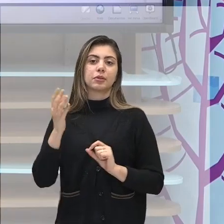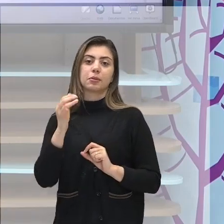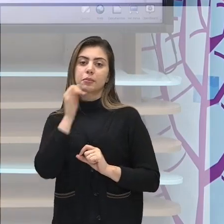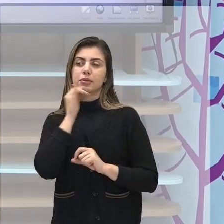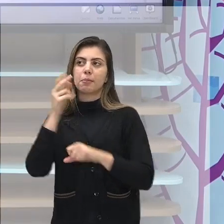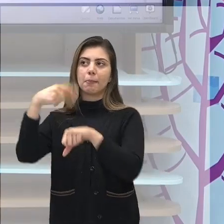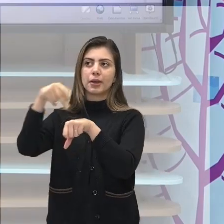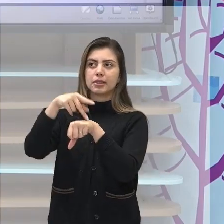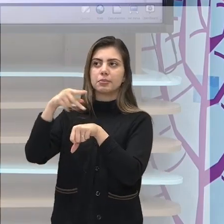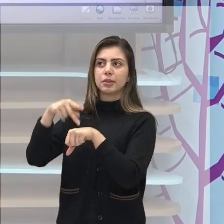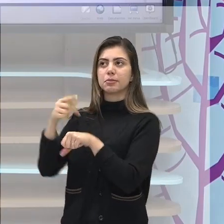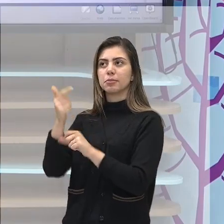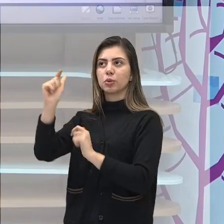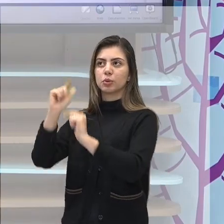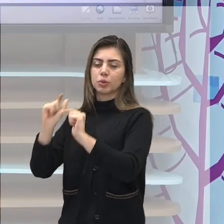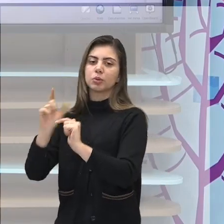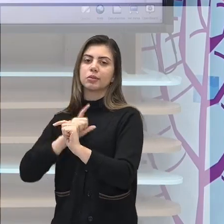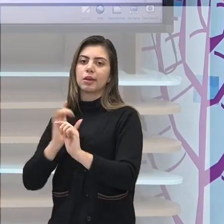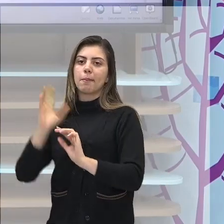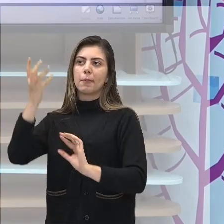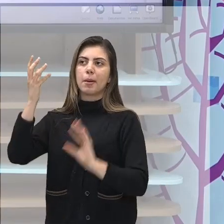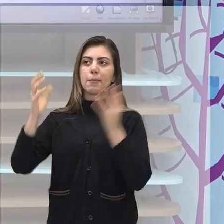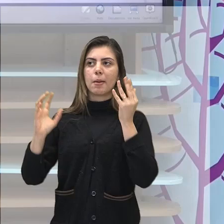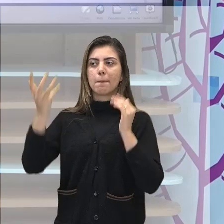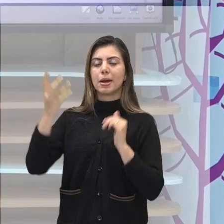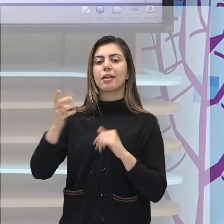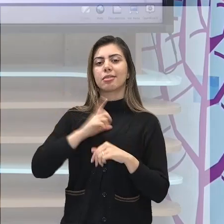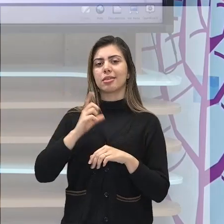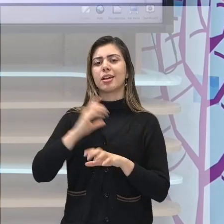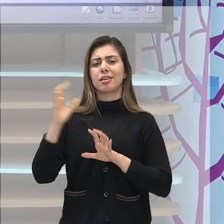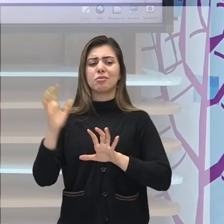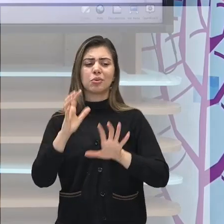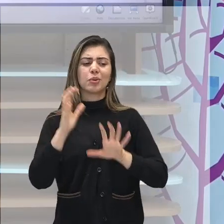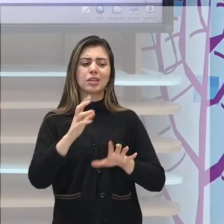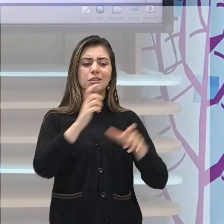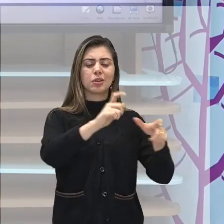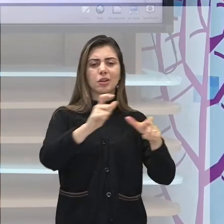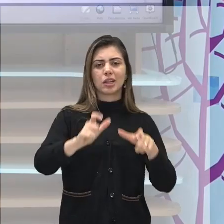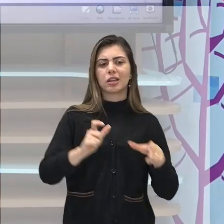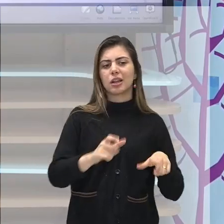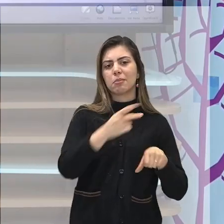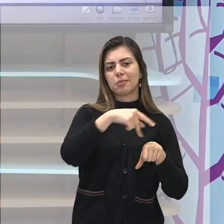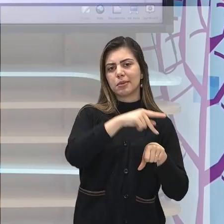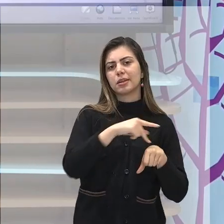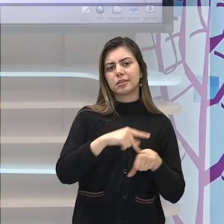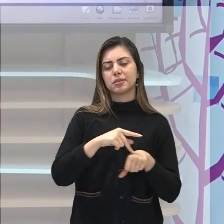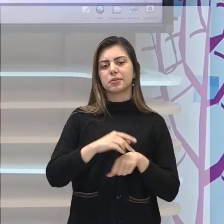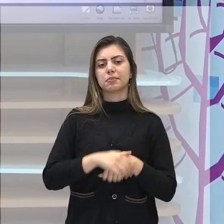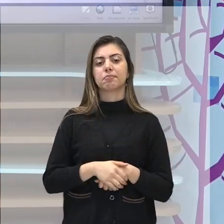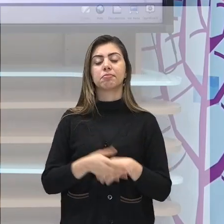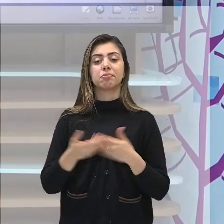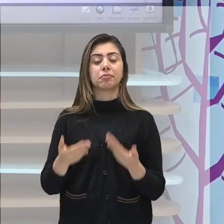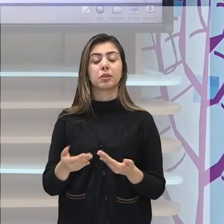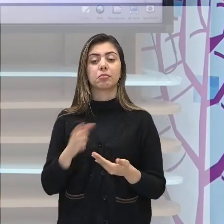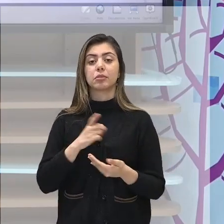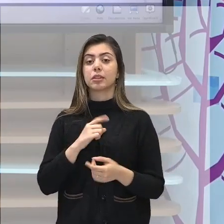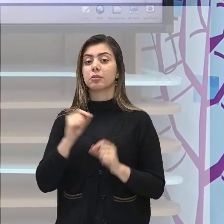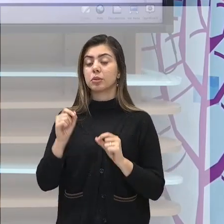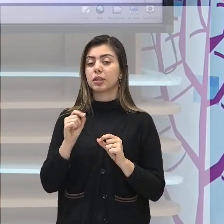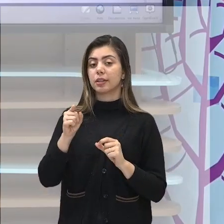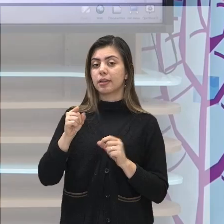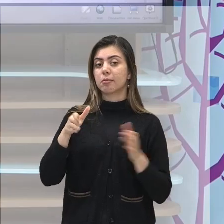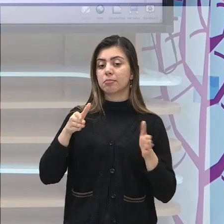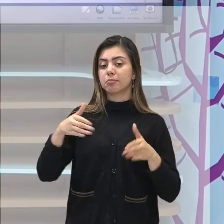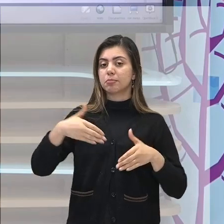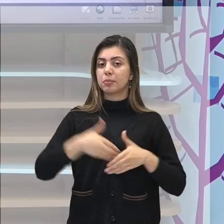países e que influenciam outros territórios. Então, vamos lá. A política implementada por Napoleão